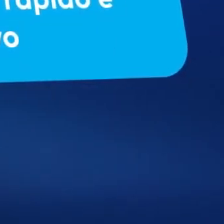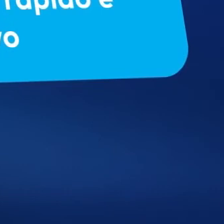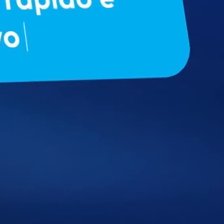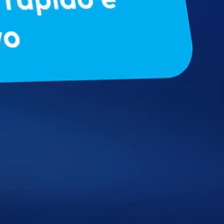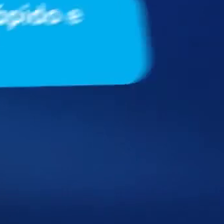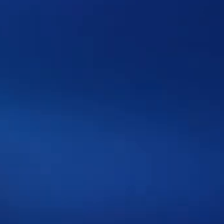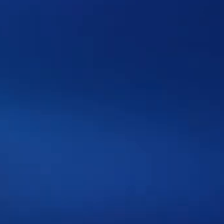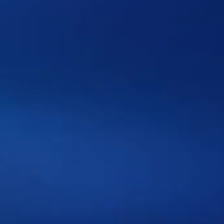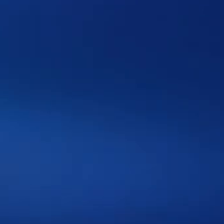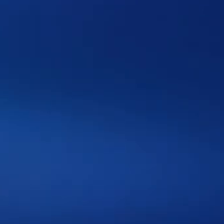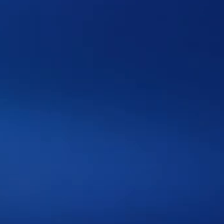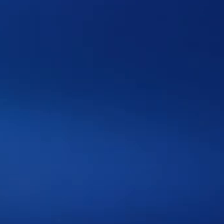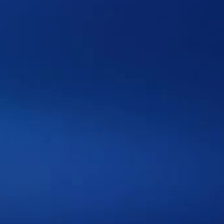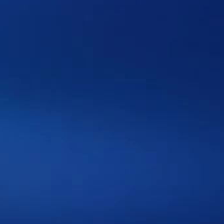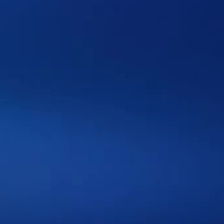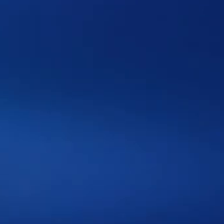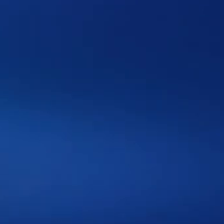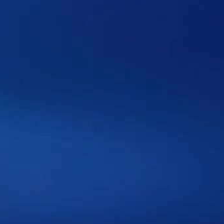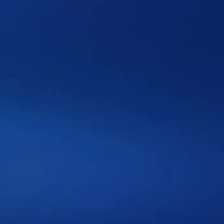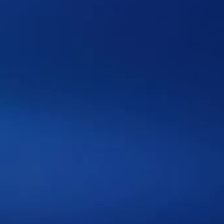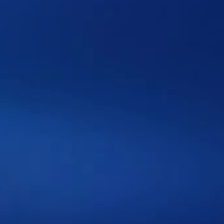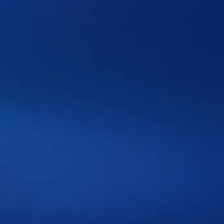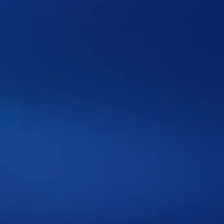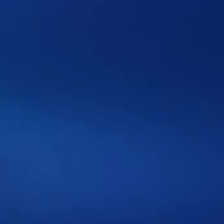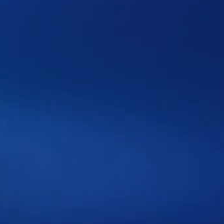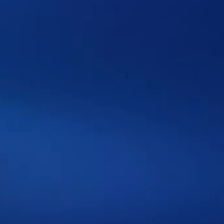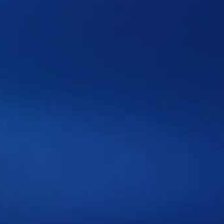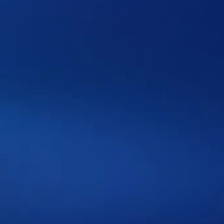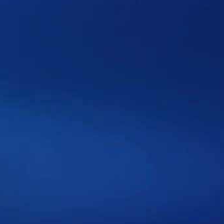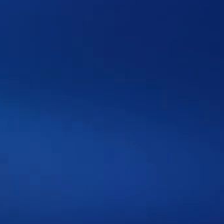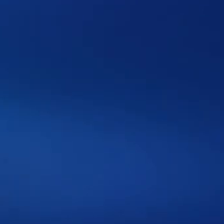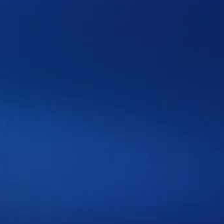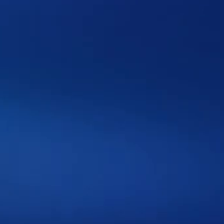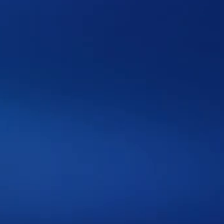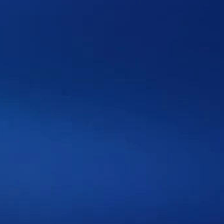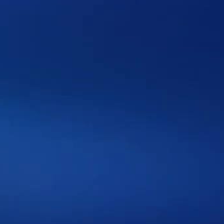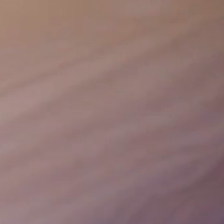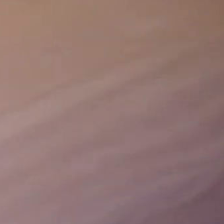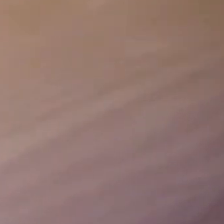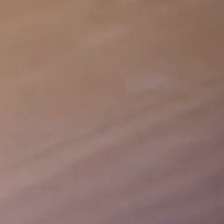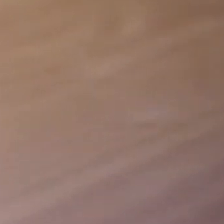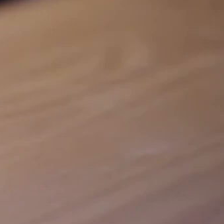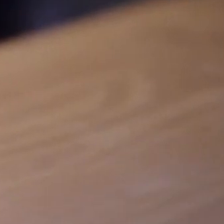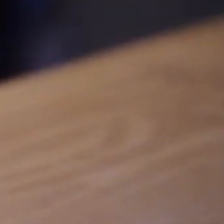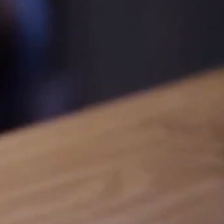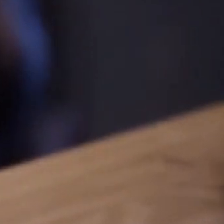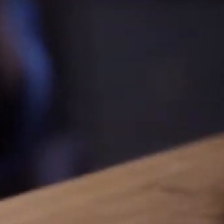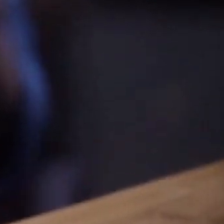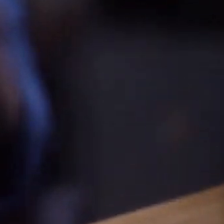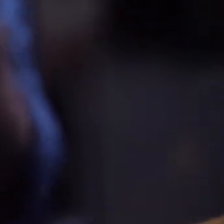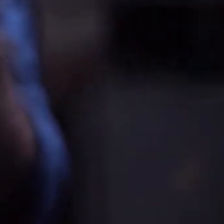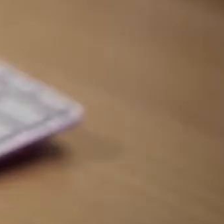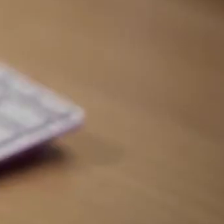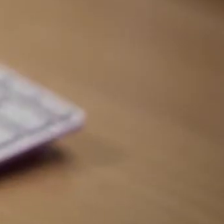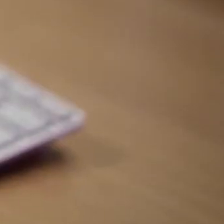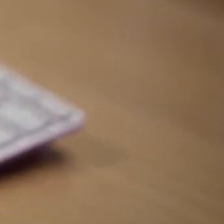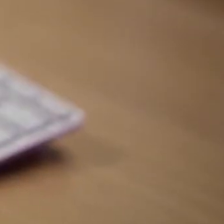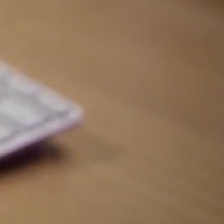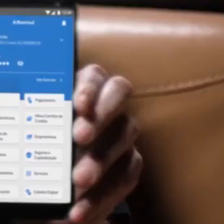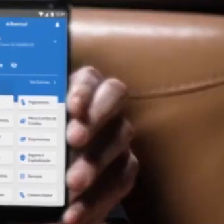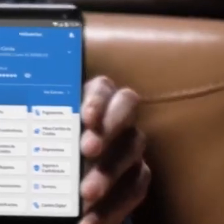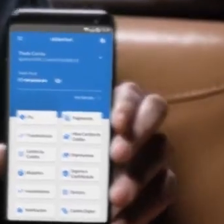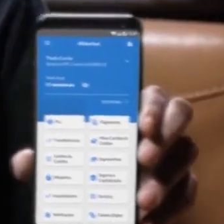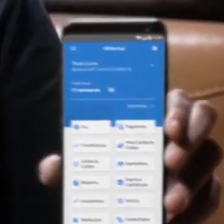Descomplicado E claro Sempre com toda A segurança do Banrisul Ganhe tempo Faça as suas